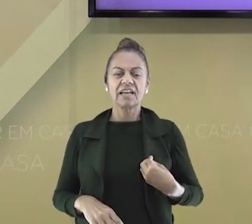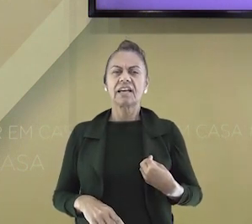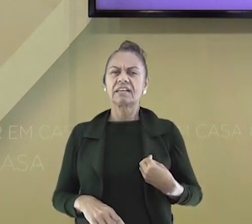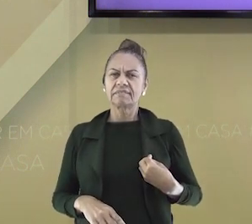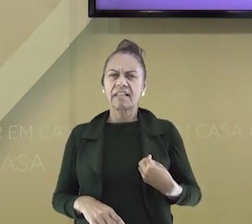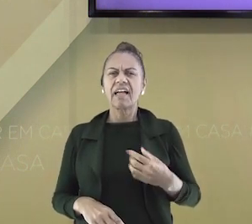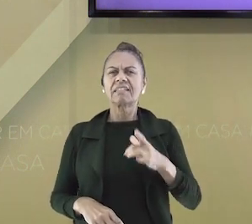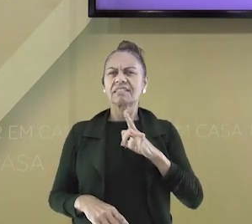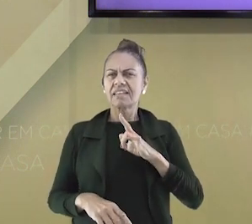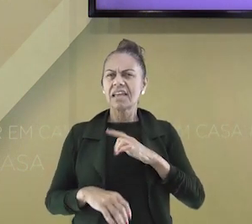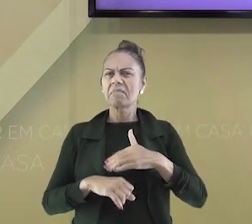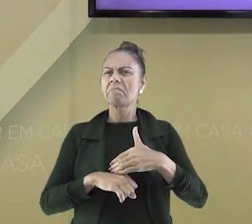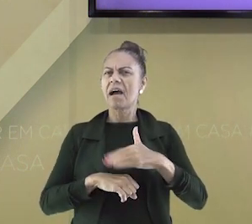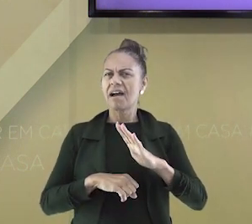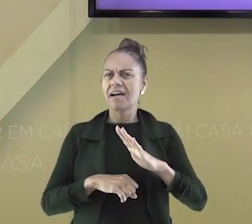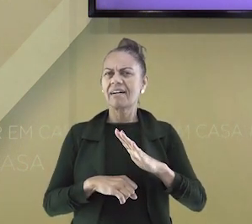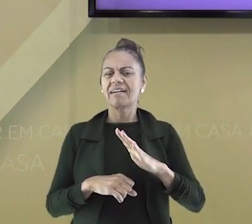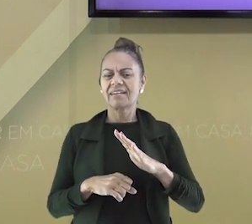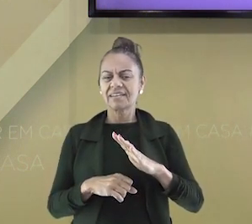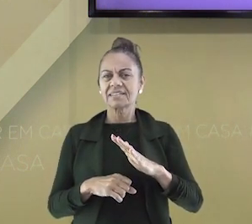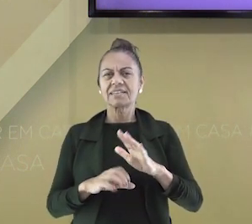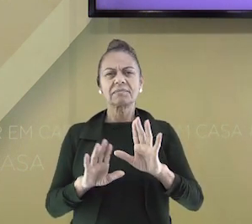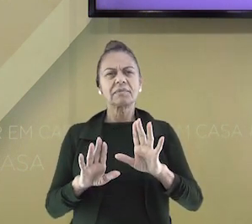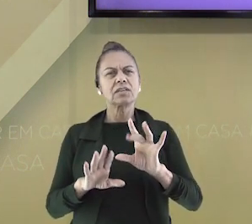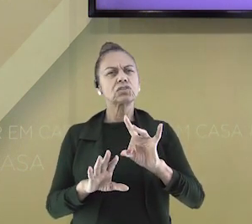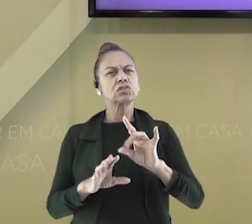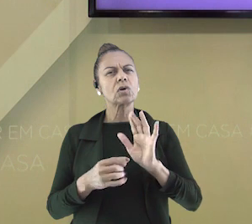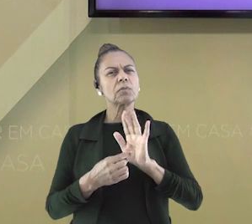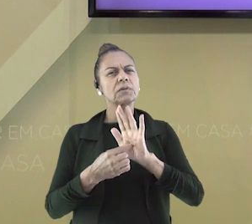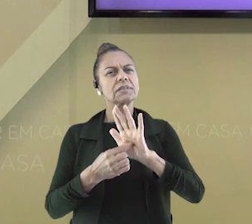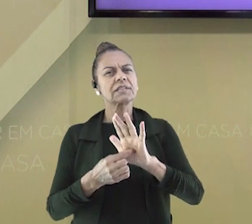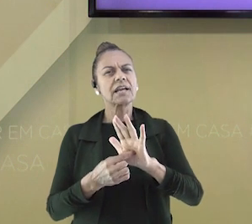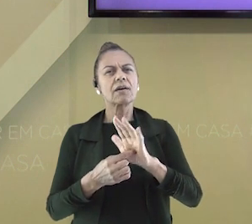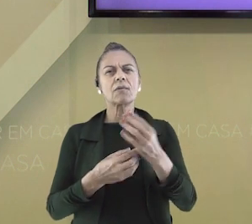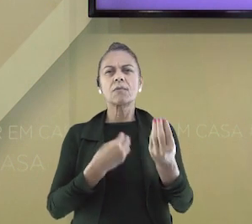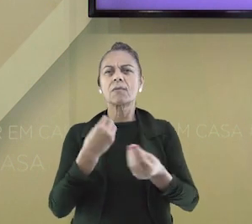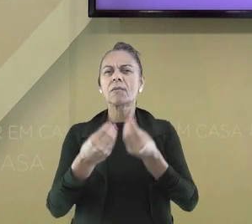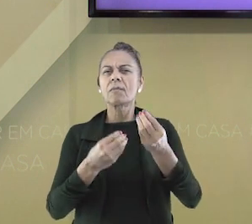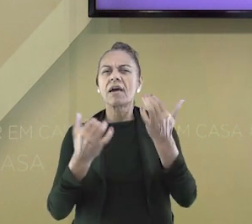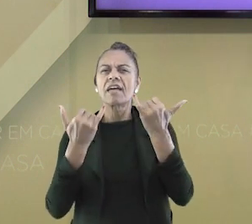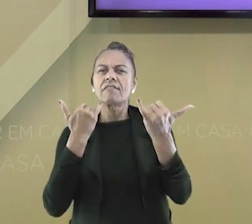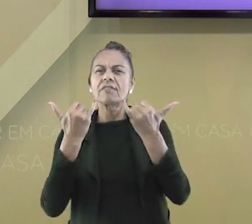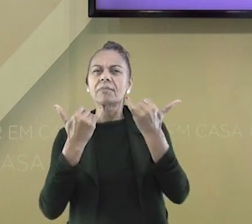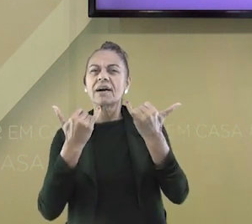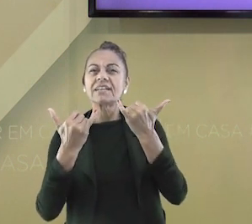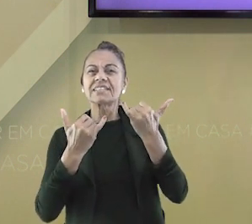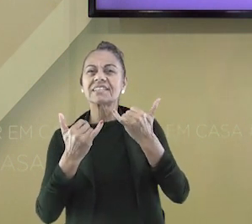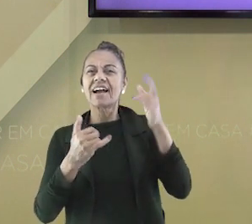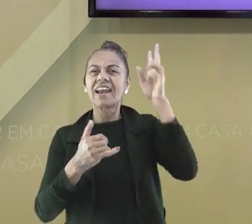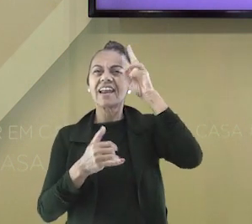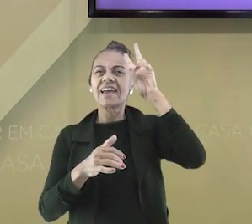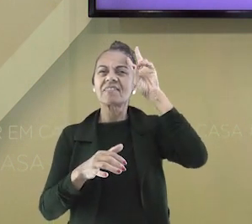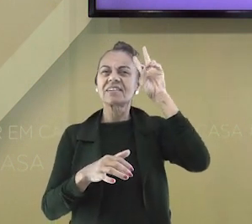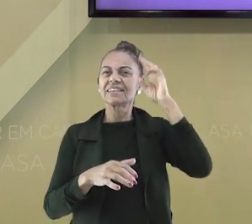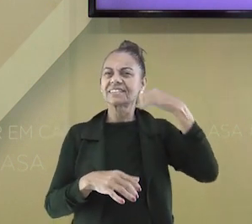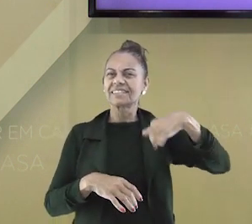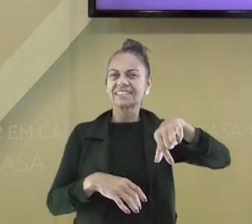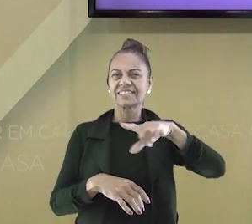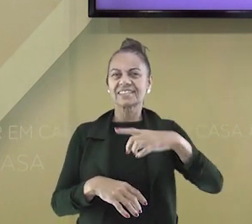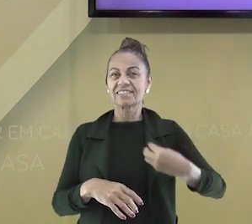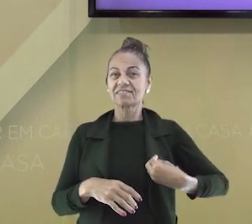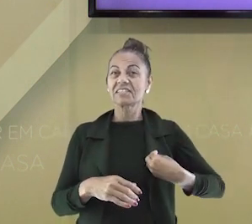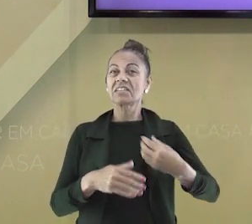Ainda tenho mais recordações em minha caixa. Mas como é só um exemplo para você perceber como guardamos tantas